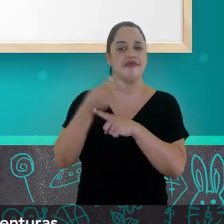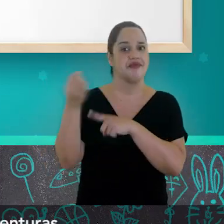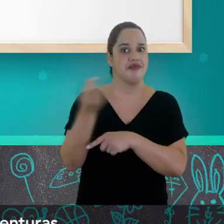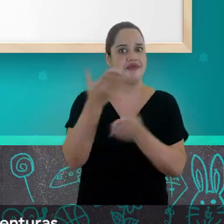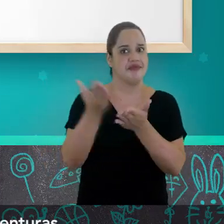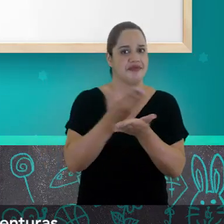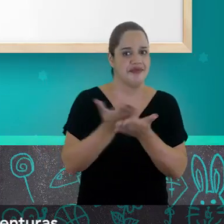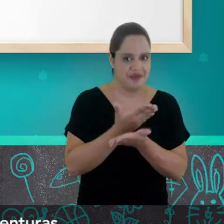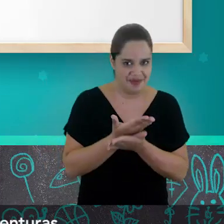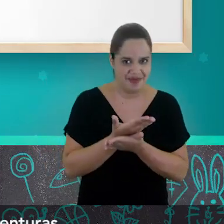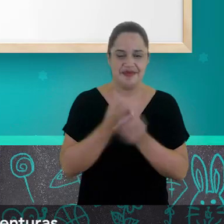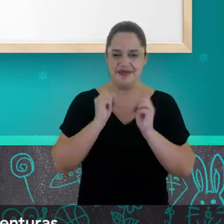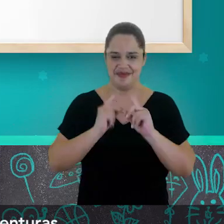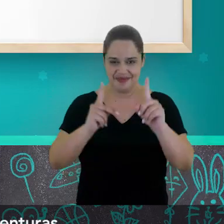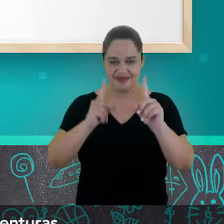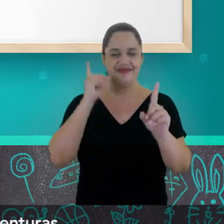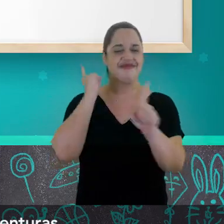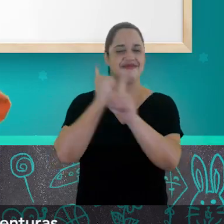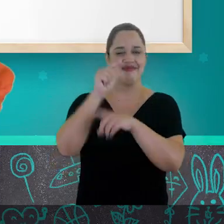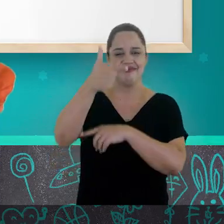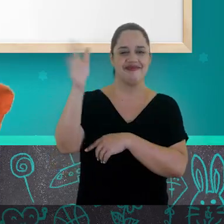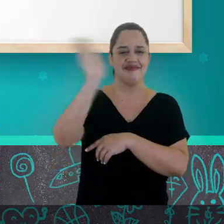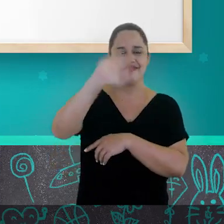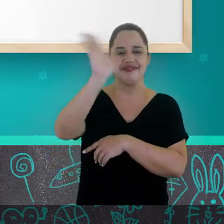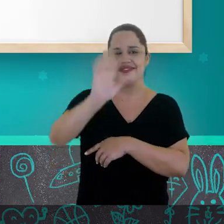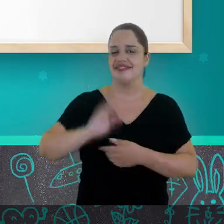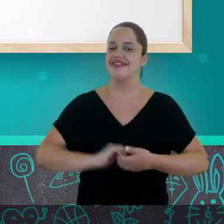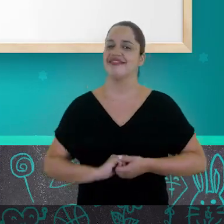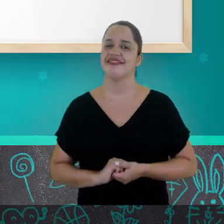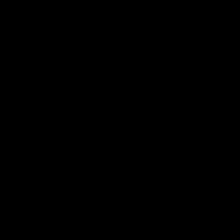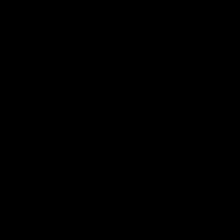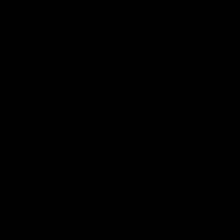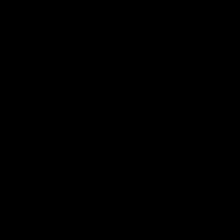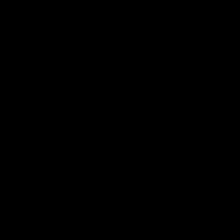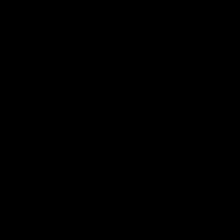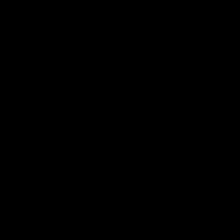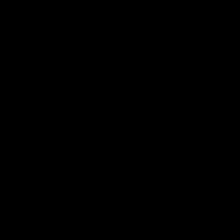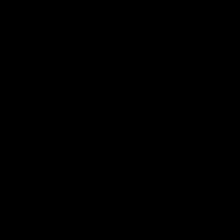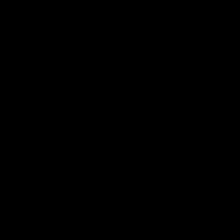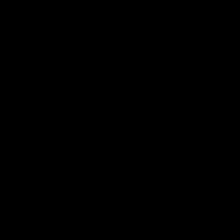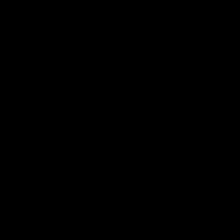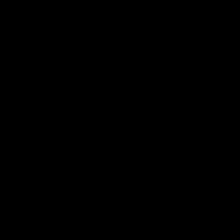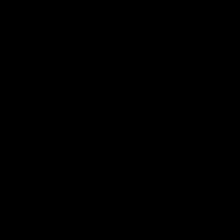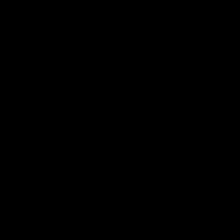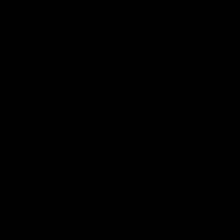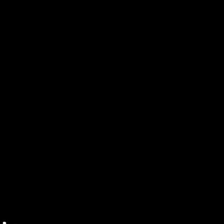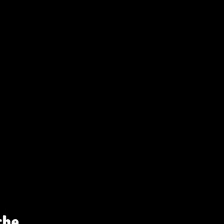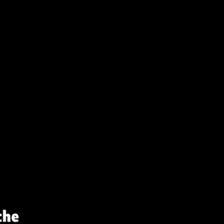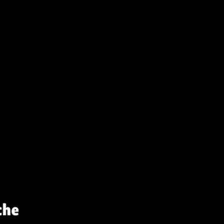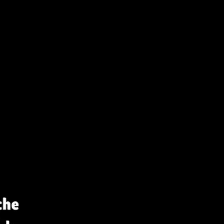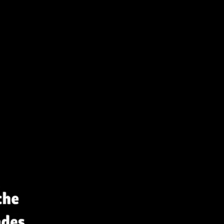novos livros e novas aventuras. Até mais! Créditos na tela